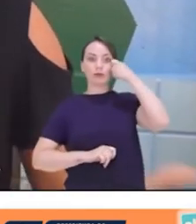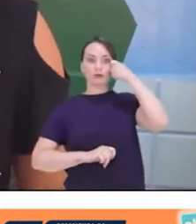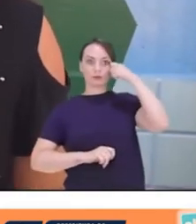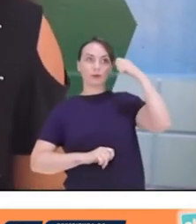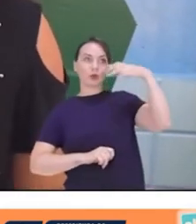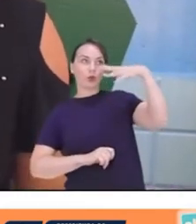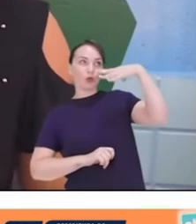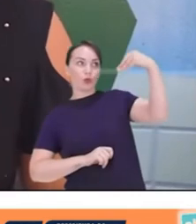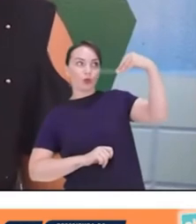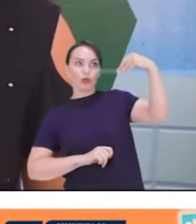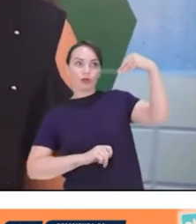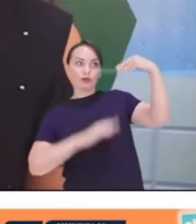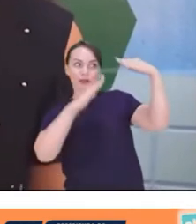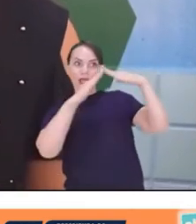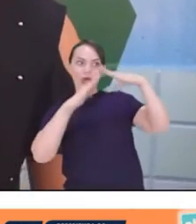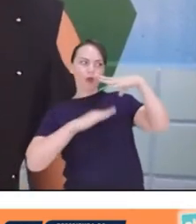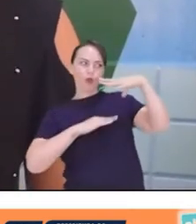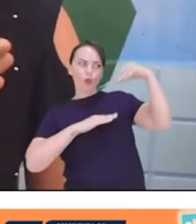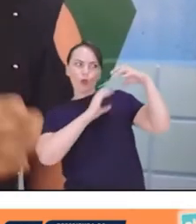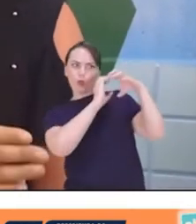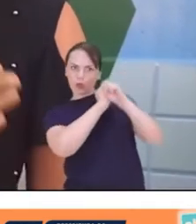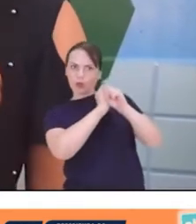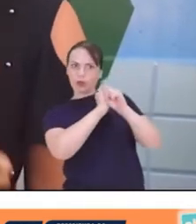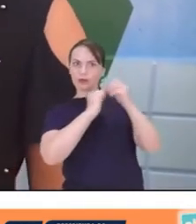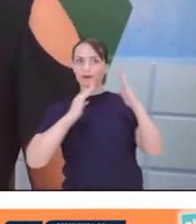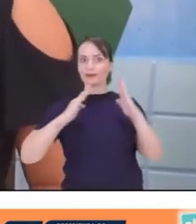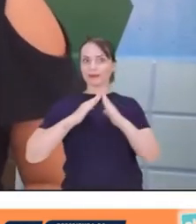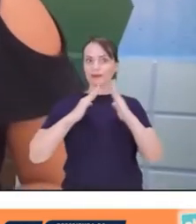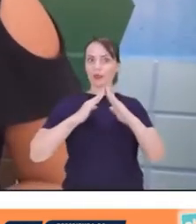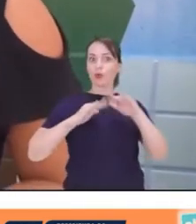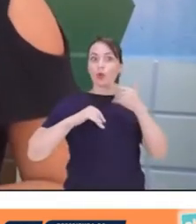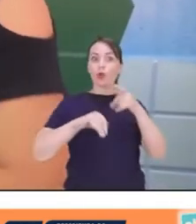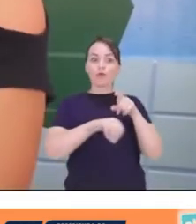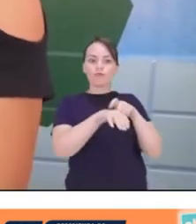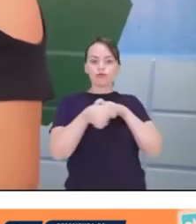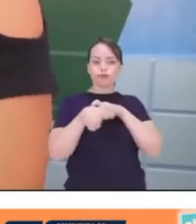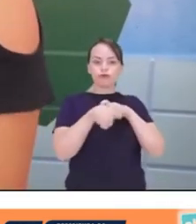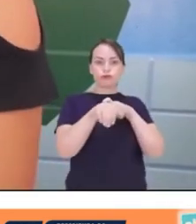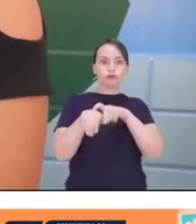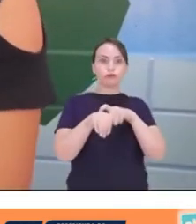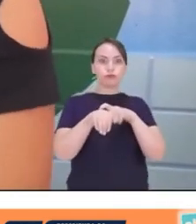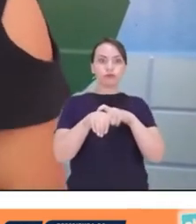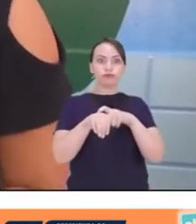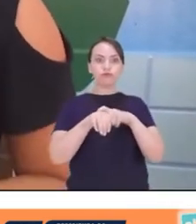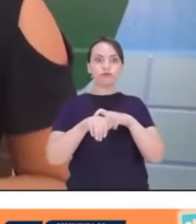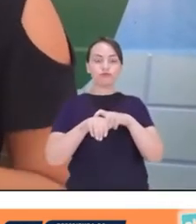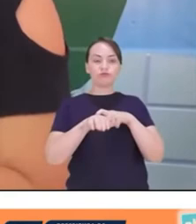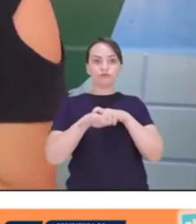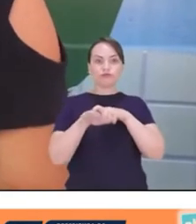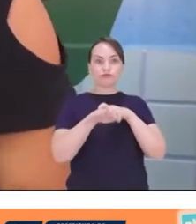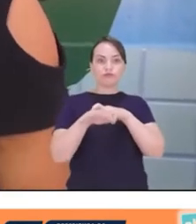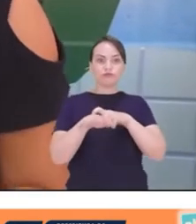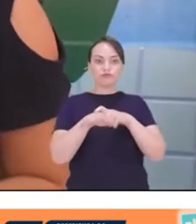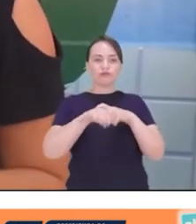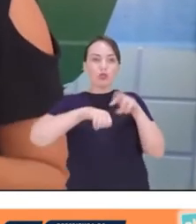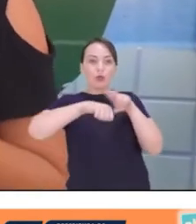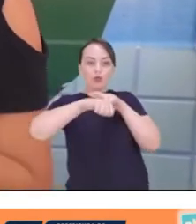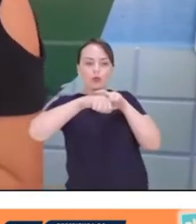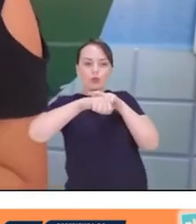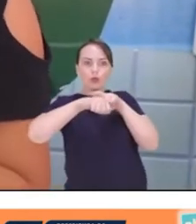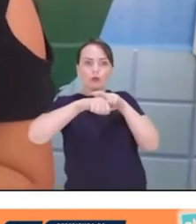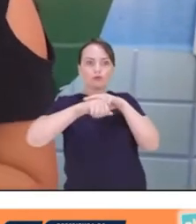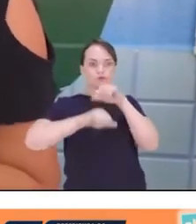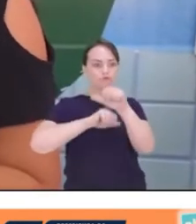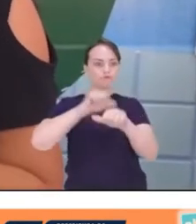apagada das nossas casas mesmo, quando ele passa pela luz negra, que é a parte roxa, ele